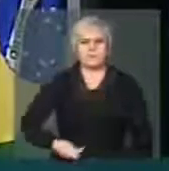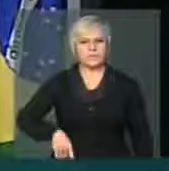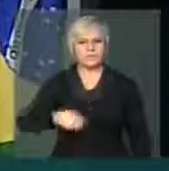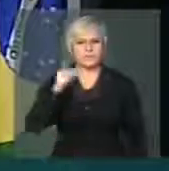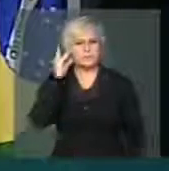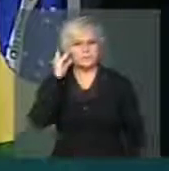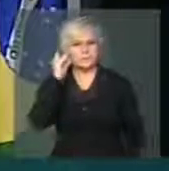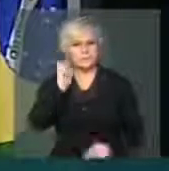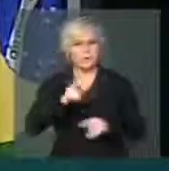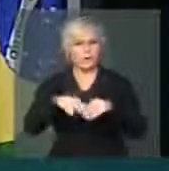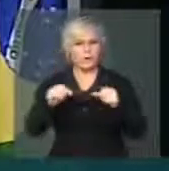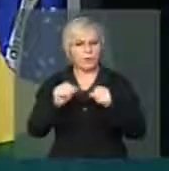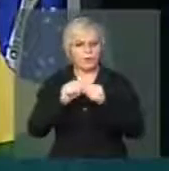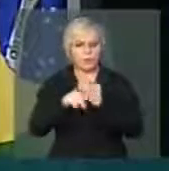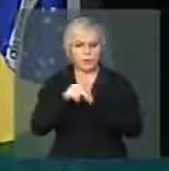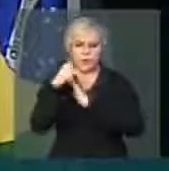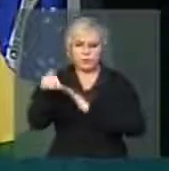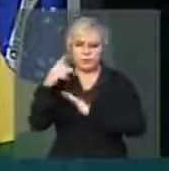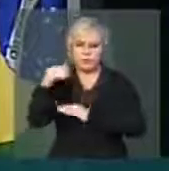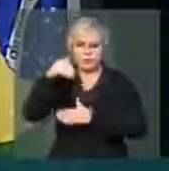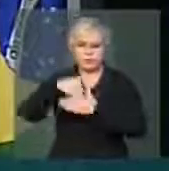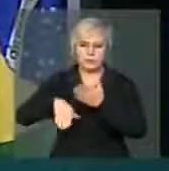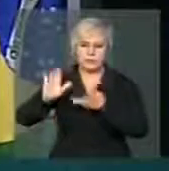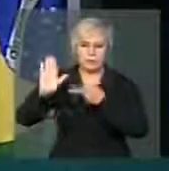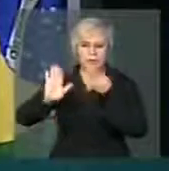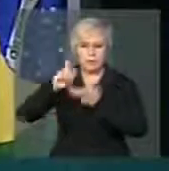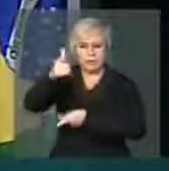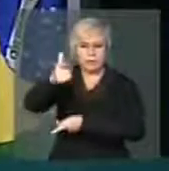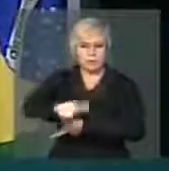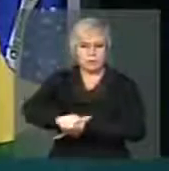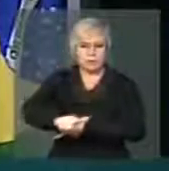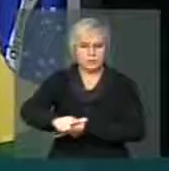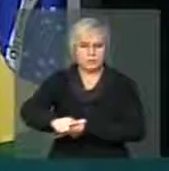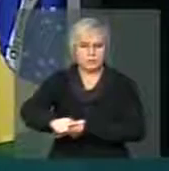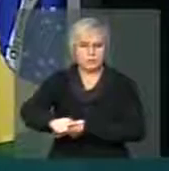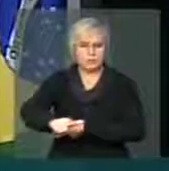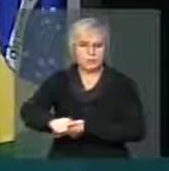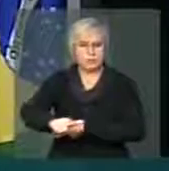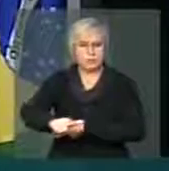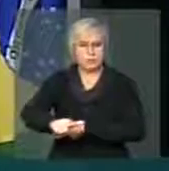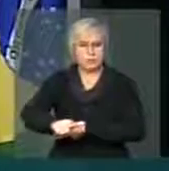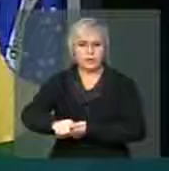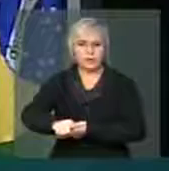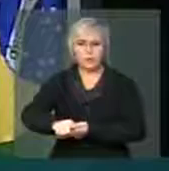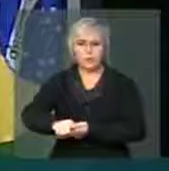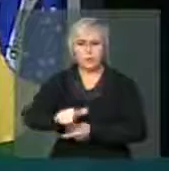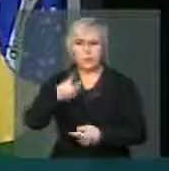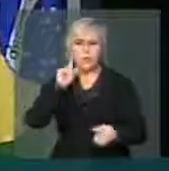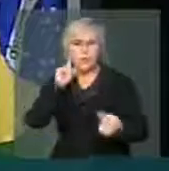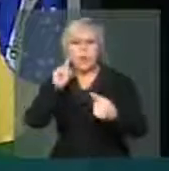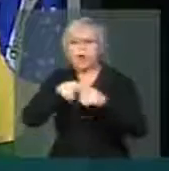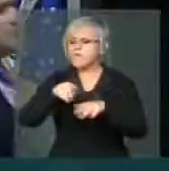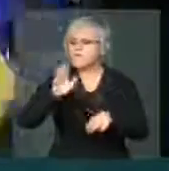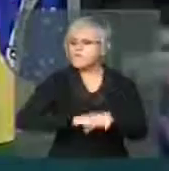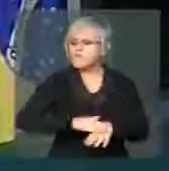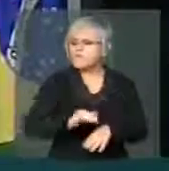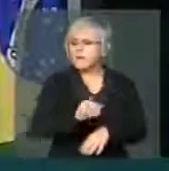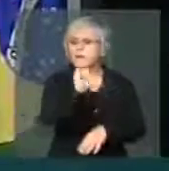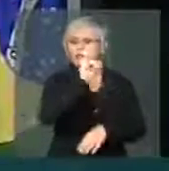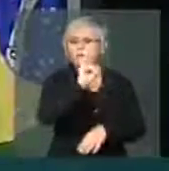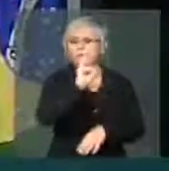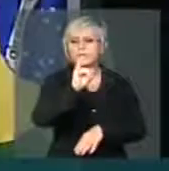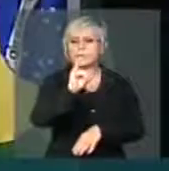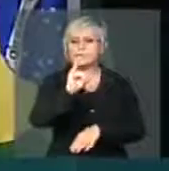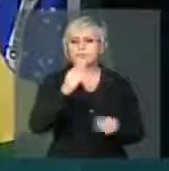fez da sua eleição Da sua reeleição Um algo muito mais importante Do que a economia do